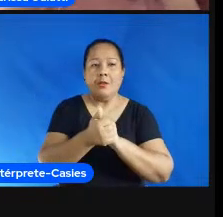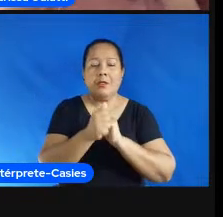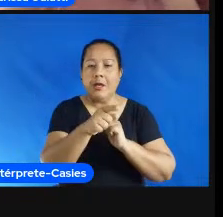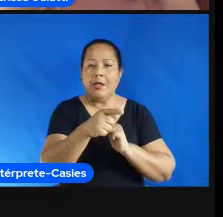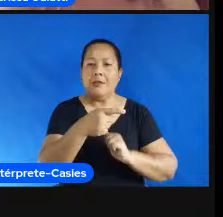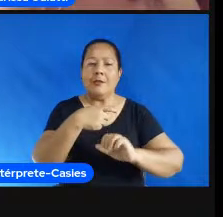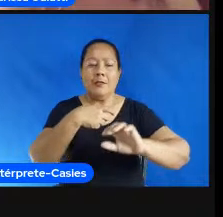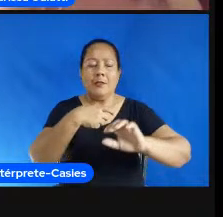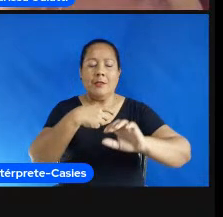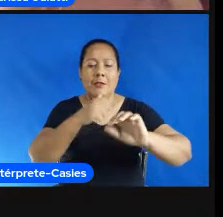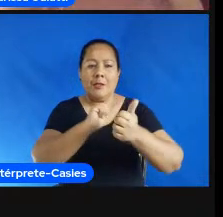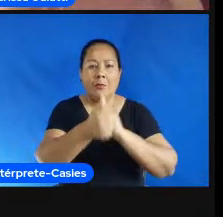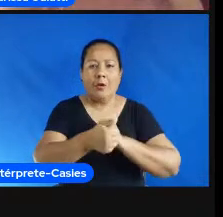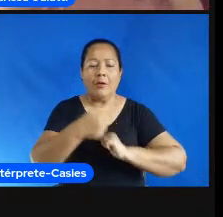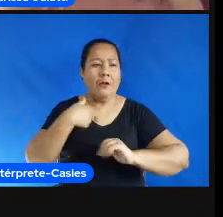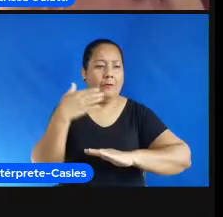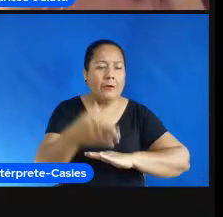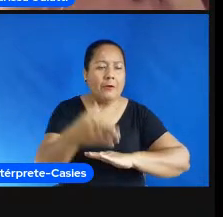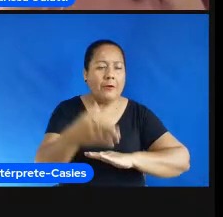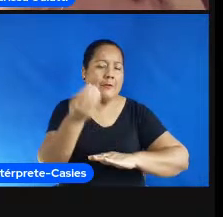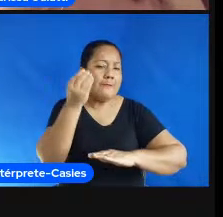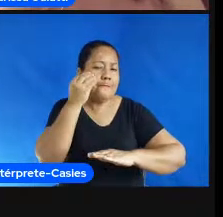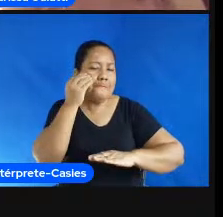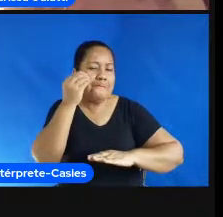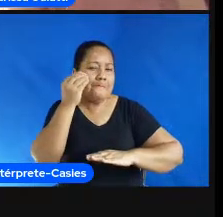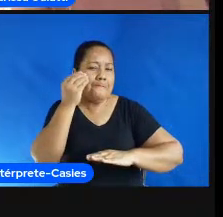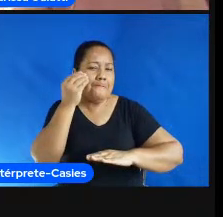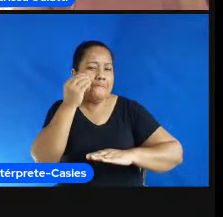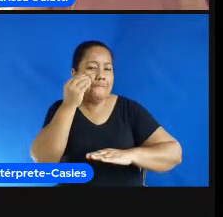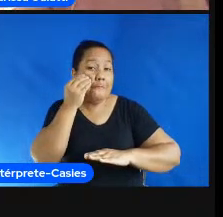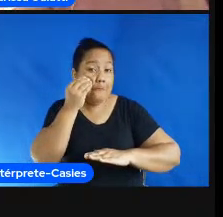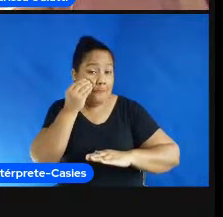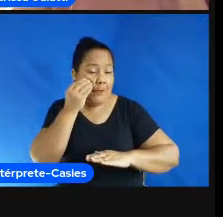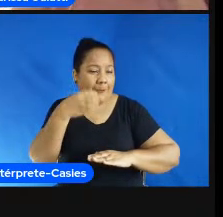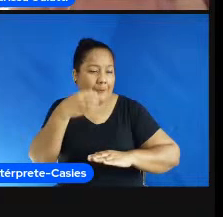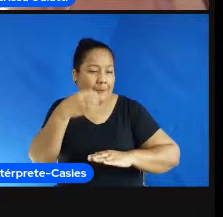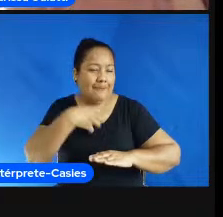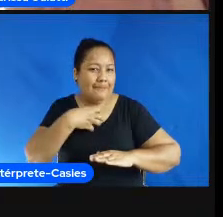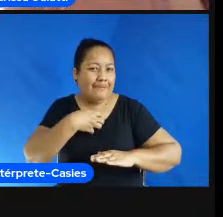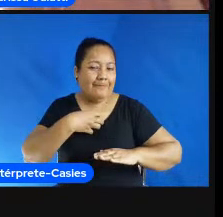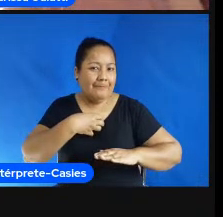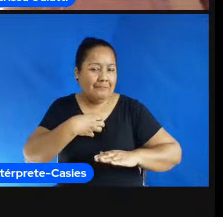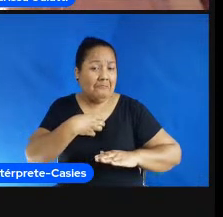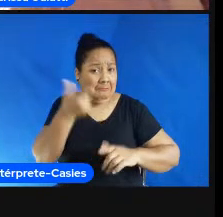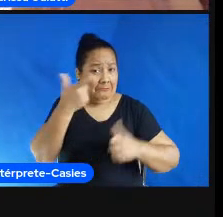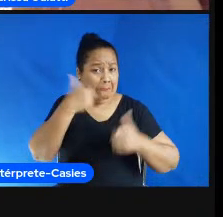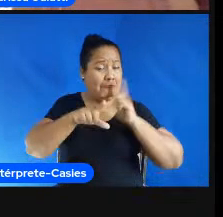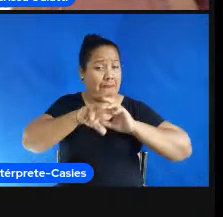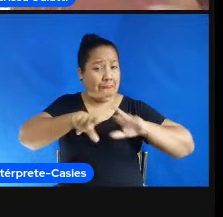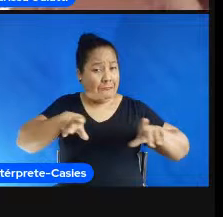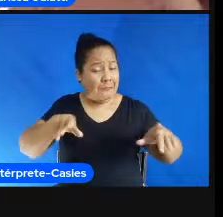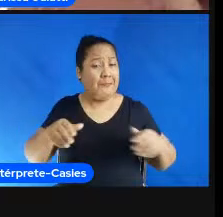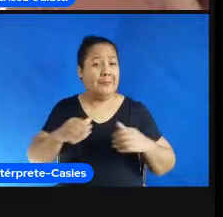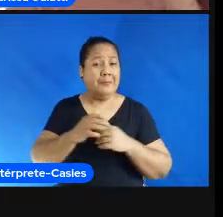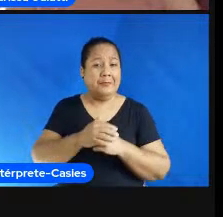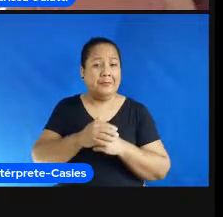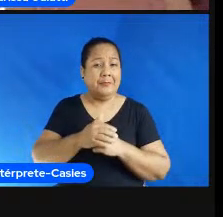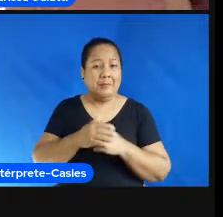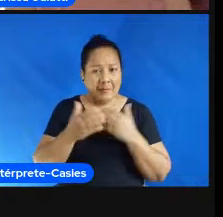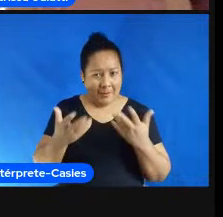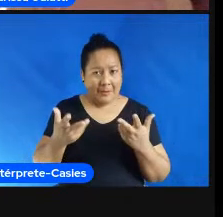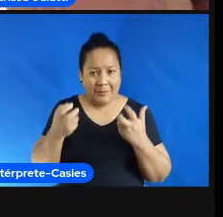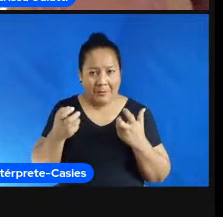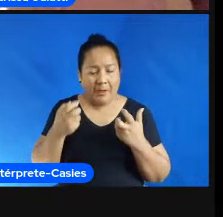brincar ali com os números a conexão com o contexto e a duração dessa experiência ou seja não é só eu ter uma